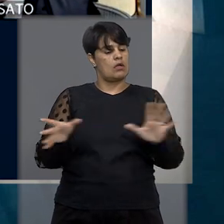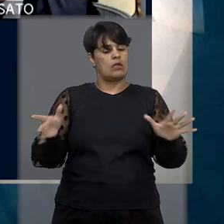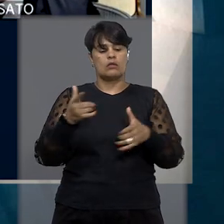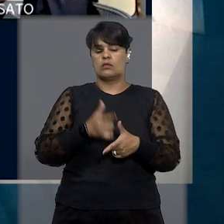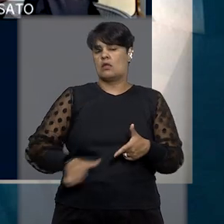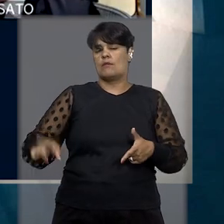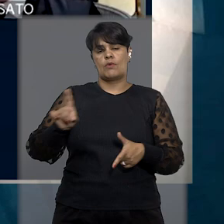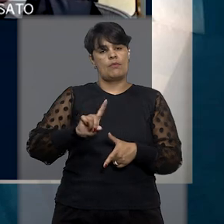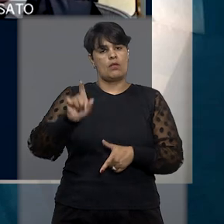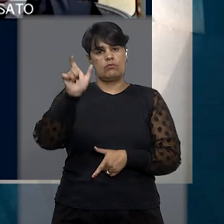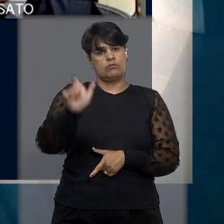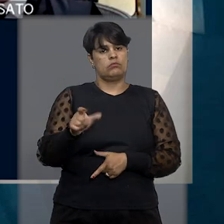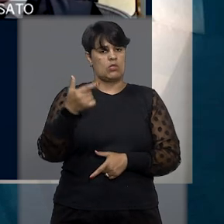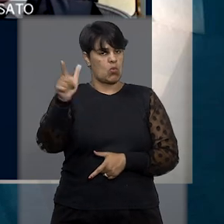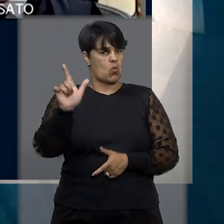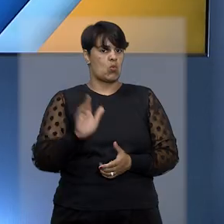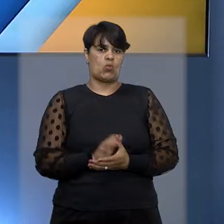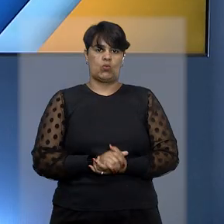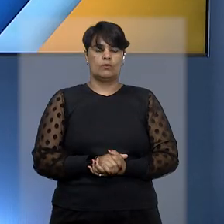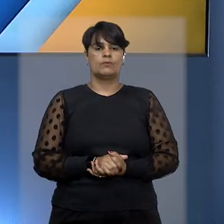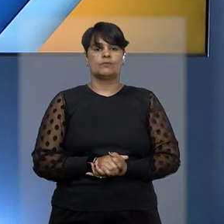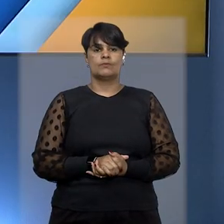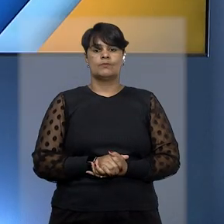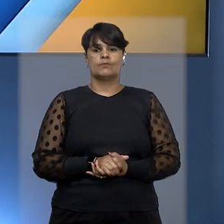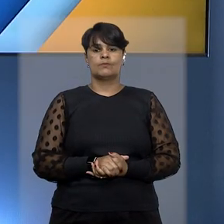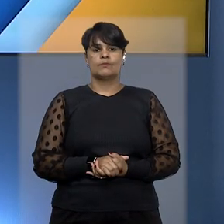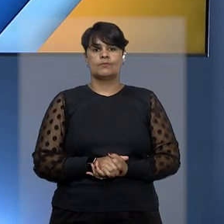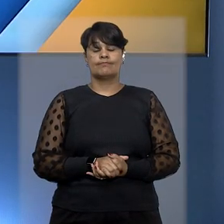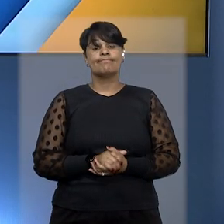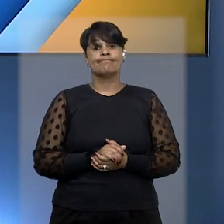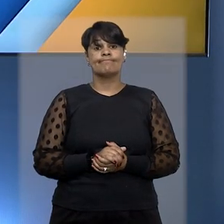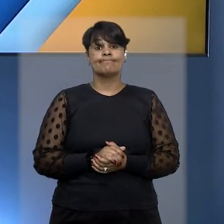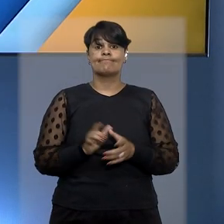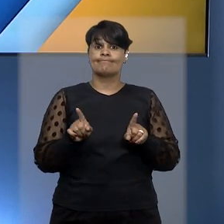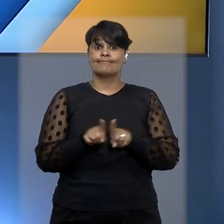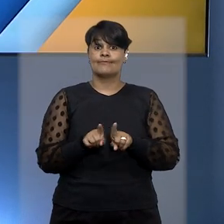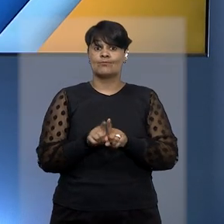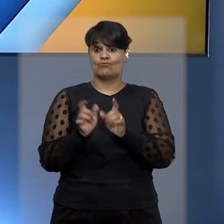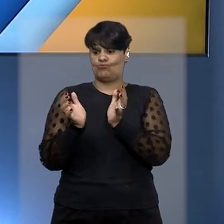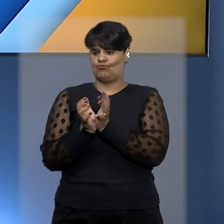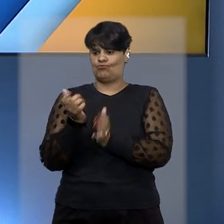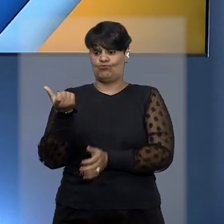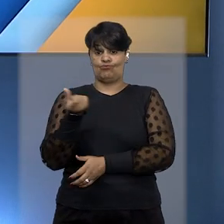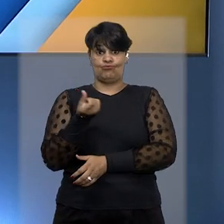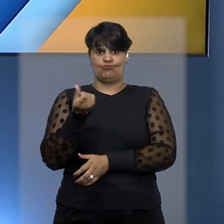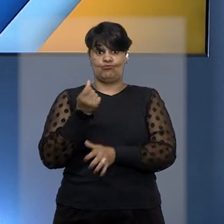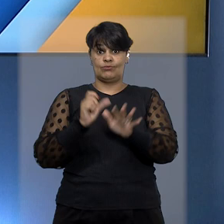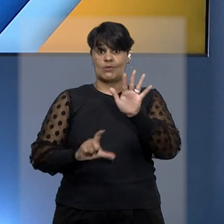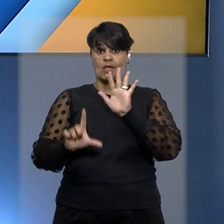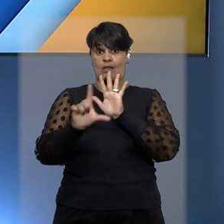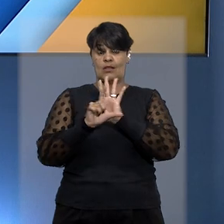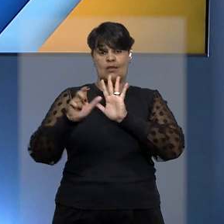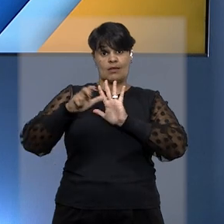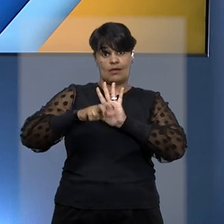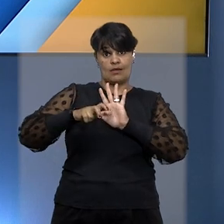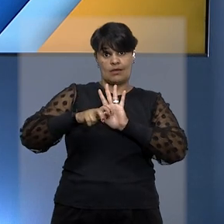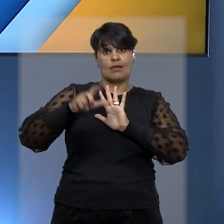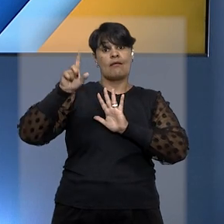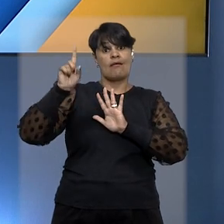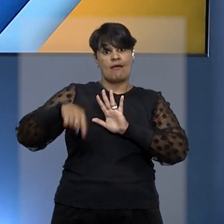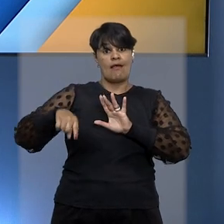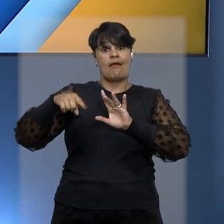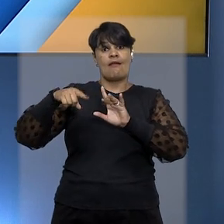manifestação da parte contrária. E para a sexta turma, a Lei Maria da Penha é aplicável à violência